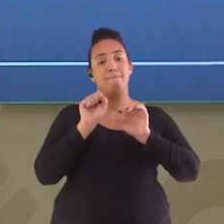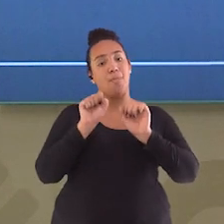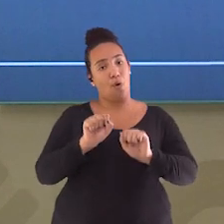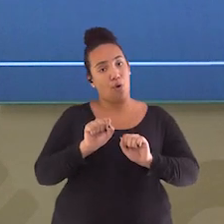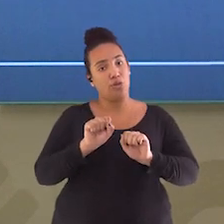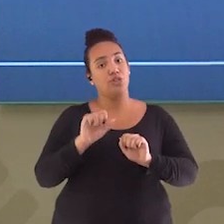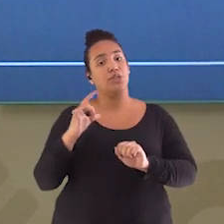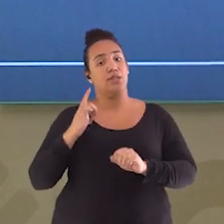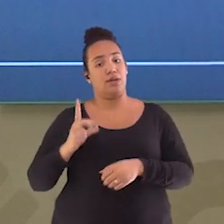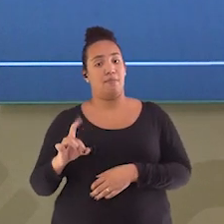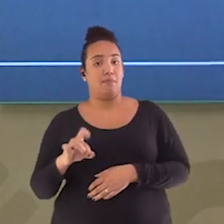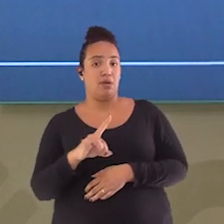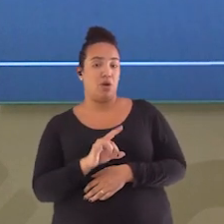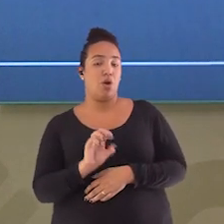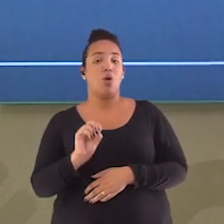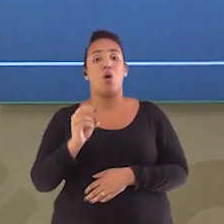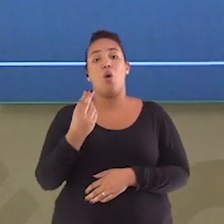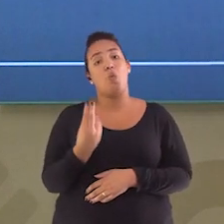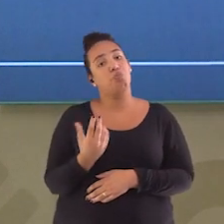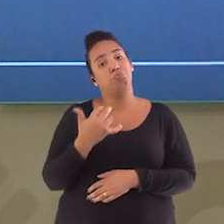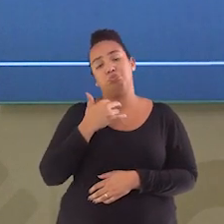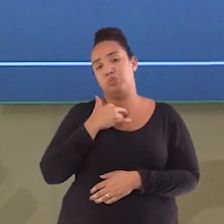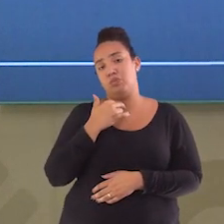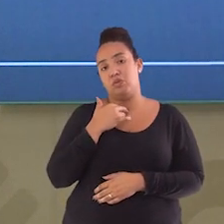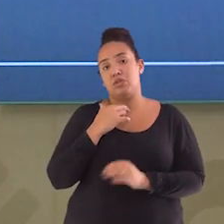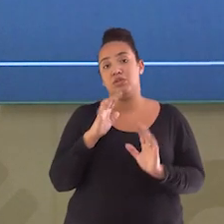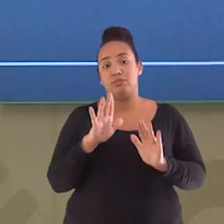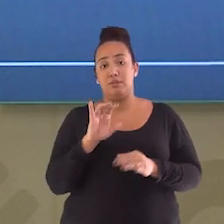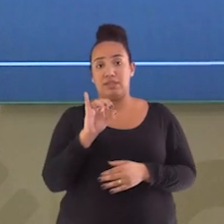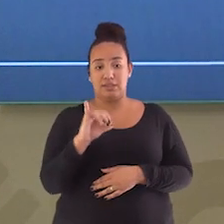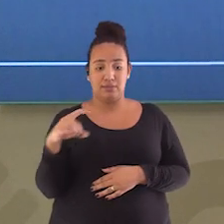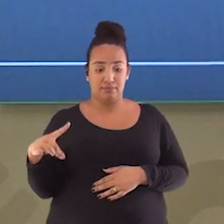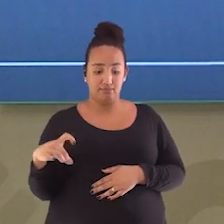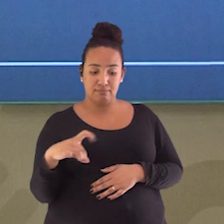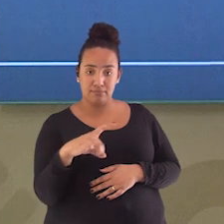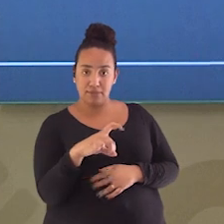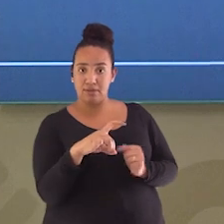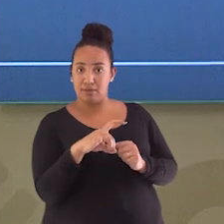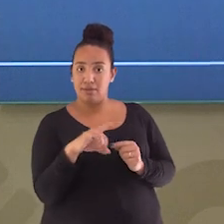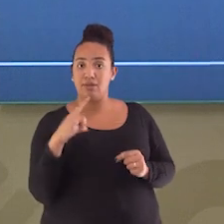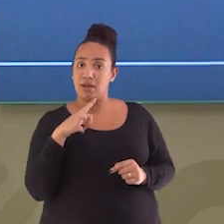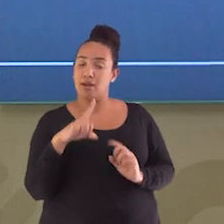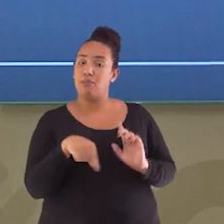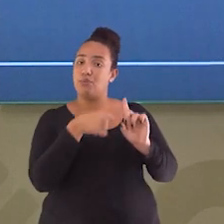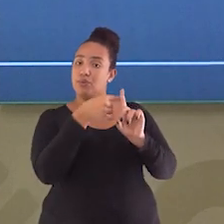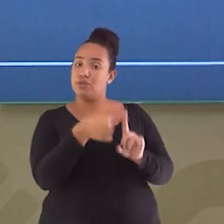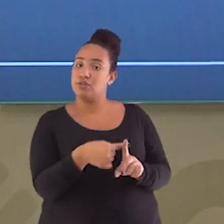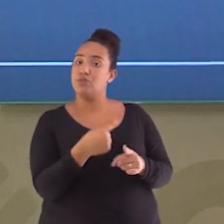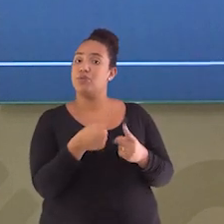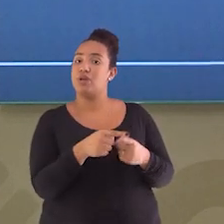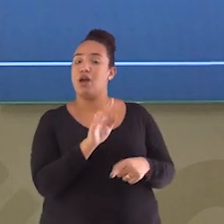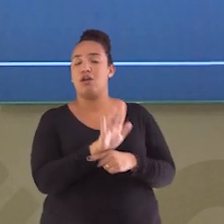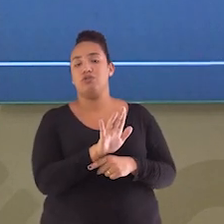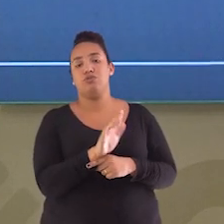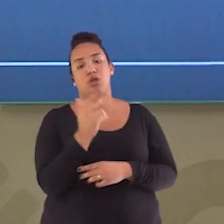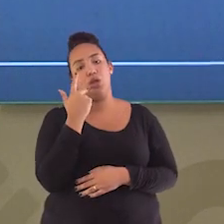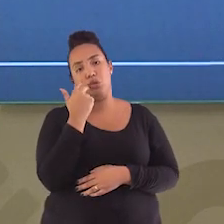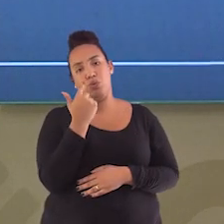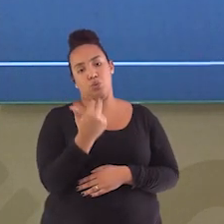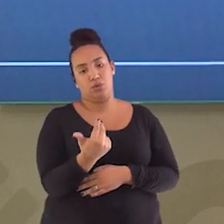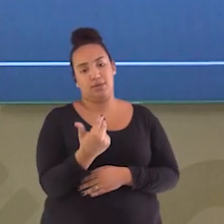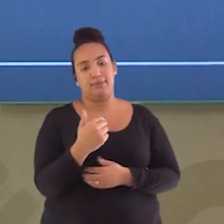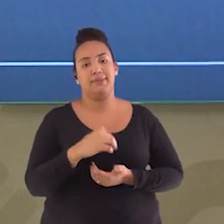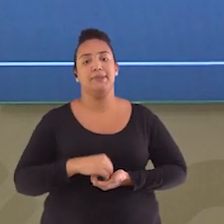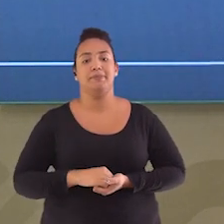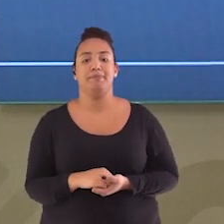Mas a presença delas é muito positiva, já que o humus produzido por sua digestão de matéria orgânica é altamente nutritivo. O